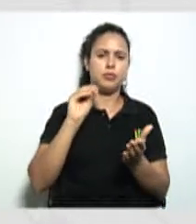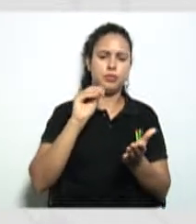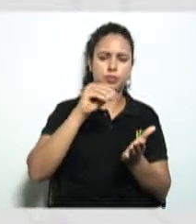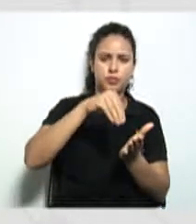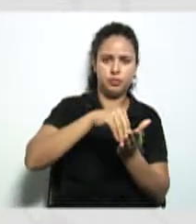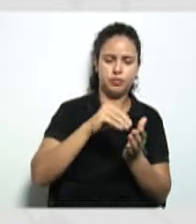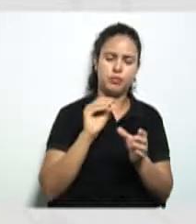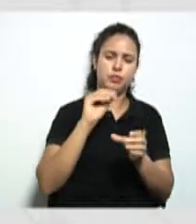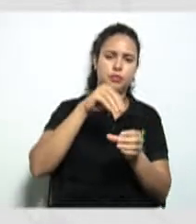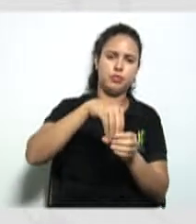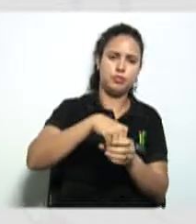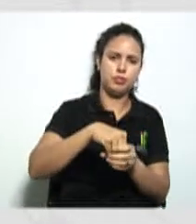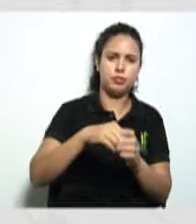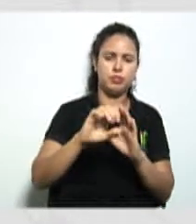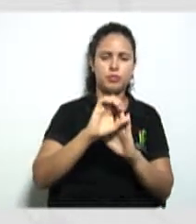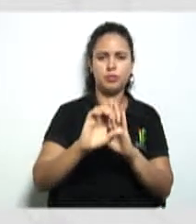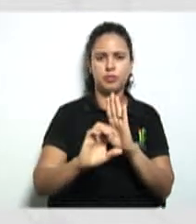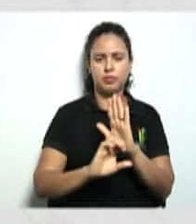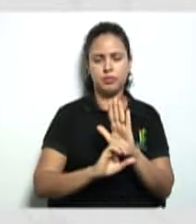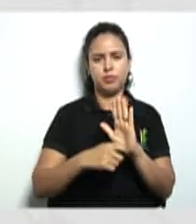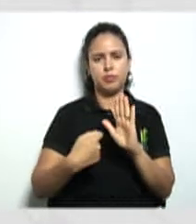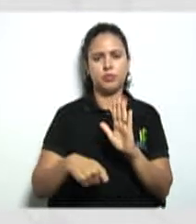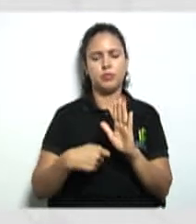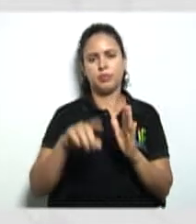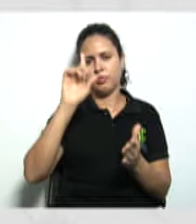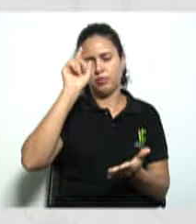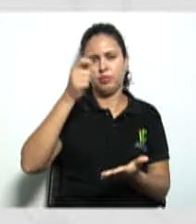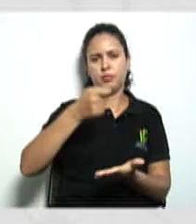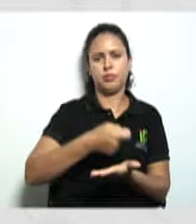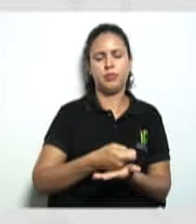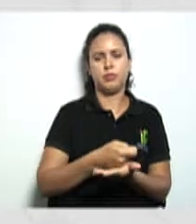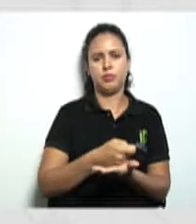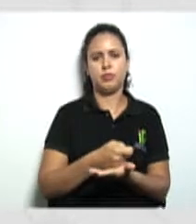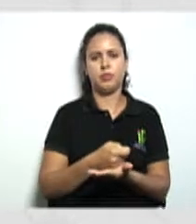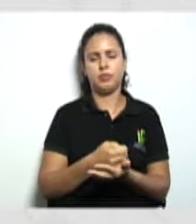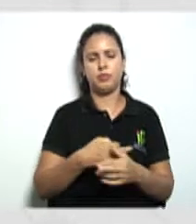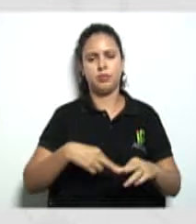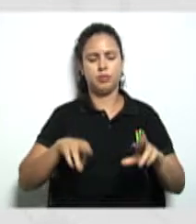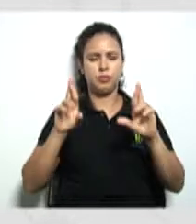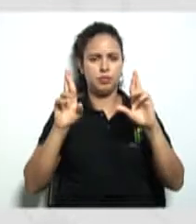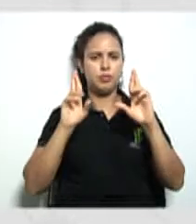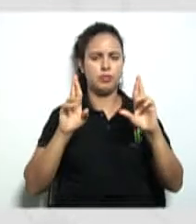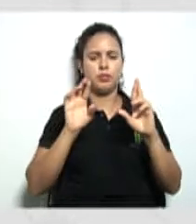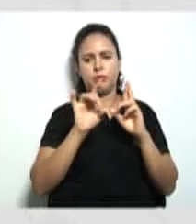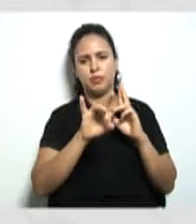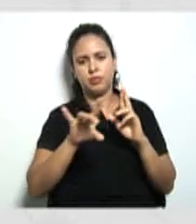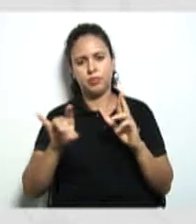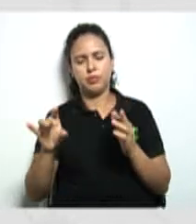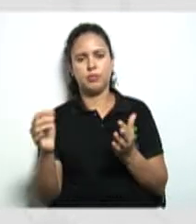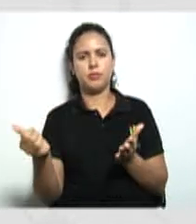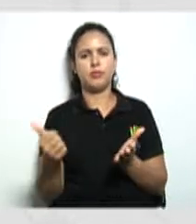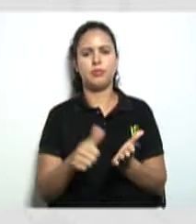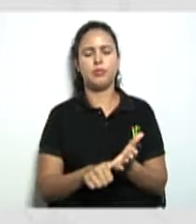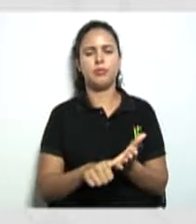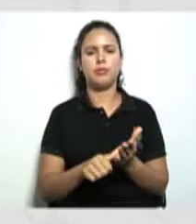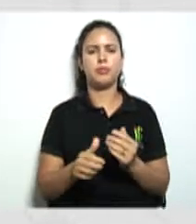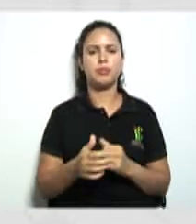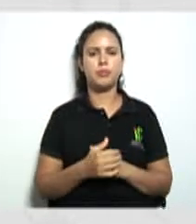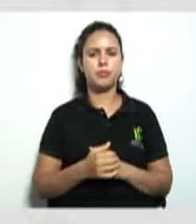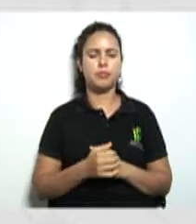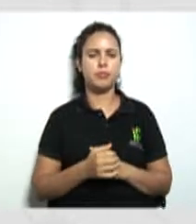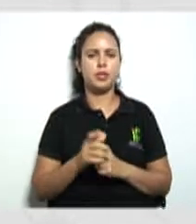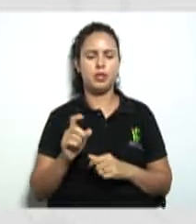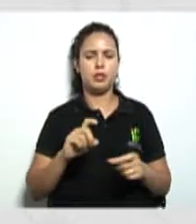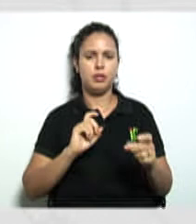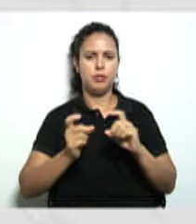tem que estar de acordo com as decisões de cada cooperado então isso aqui nesse momento é a